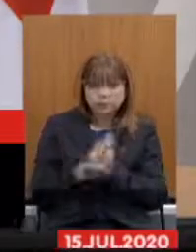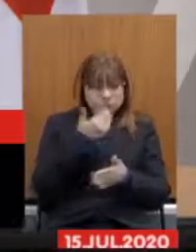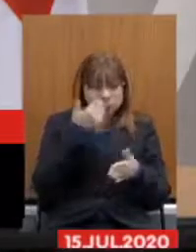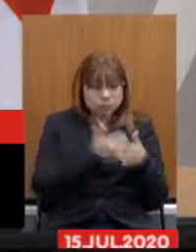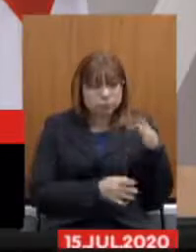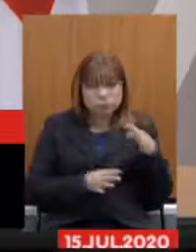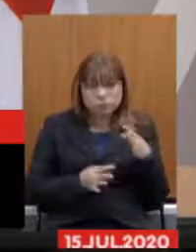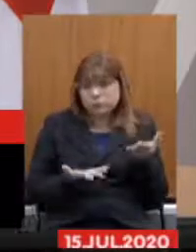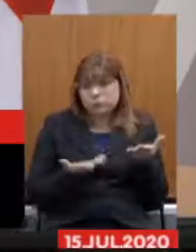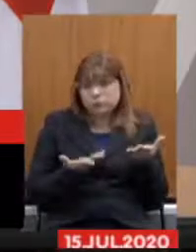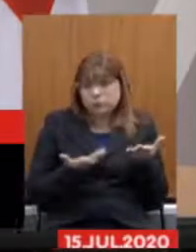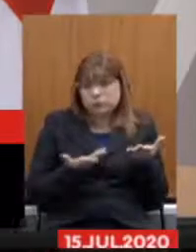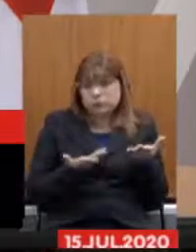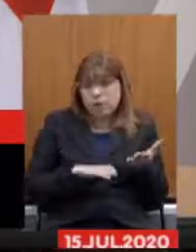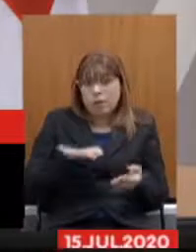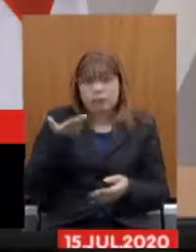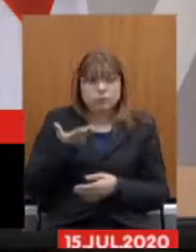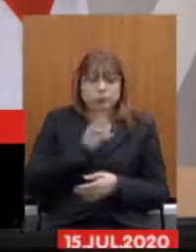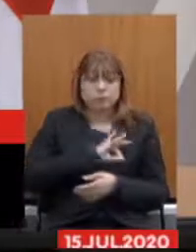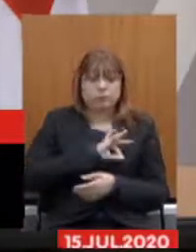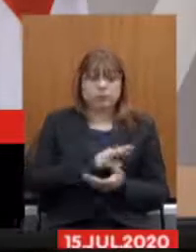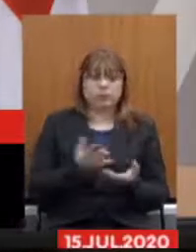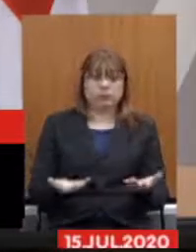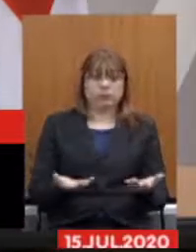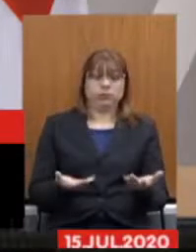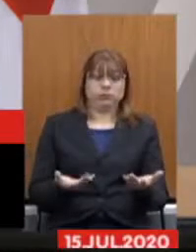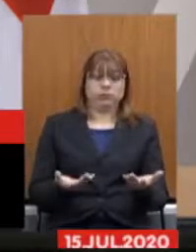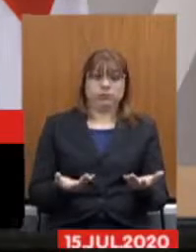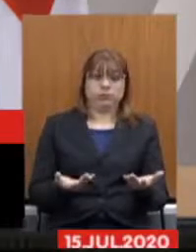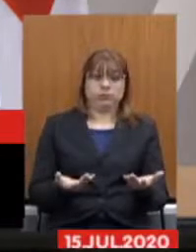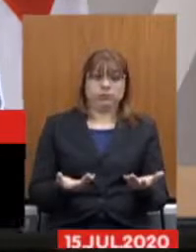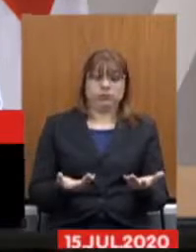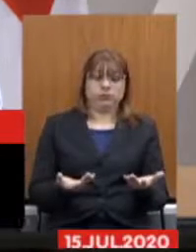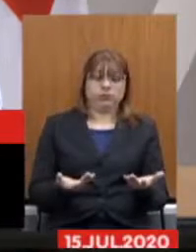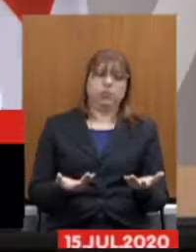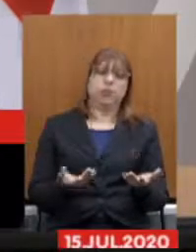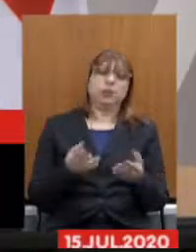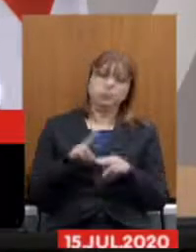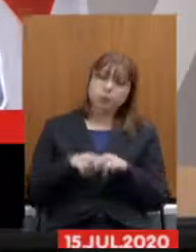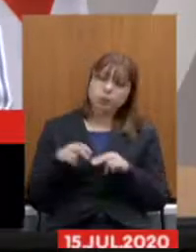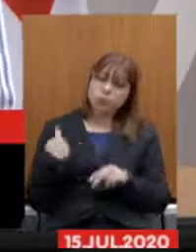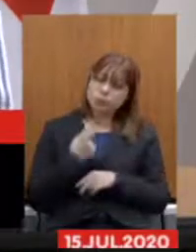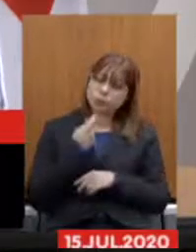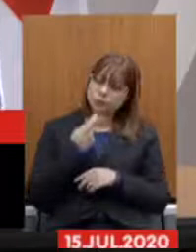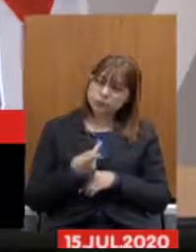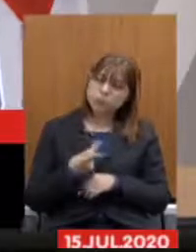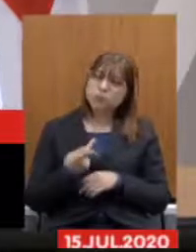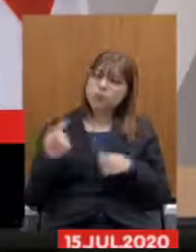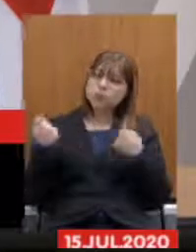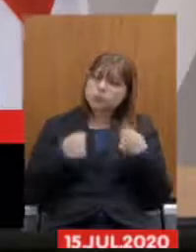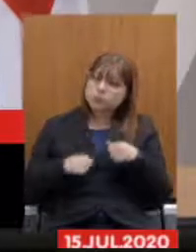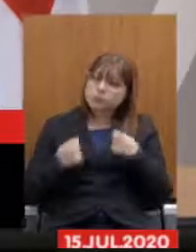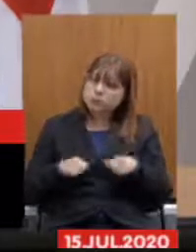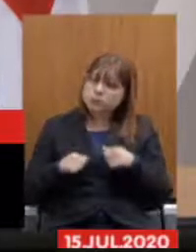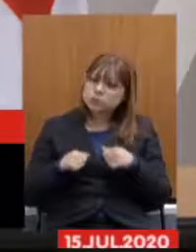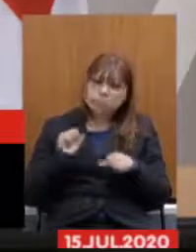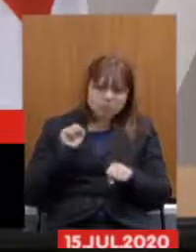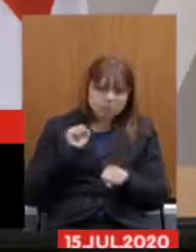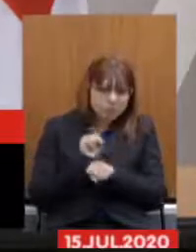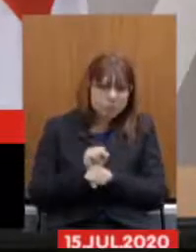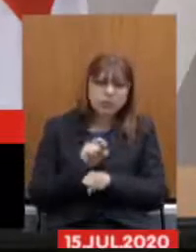salário e é nesse sentido que nós estamos colocando é necessário que suspenda a